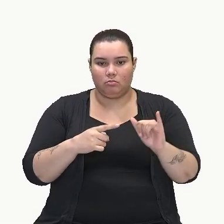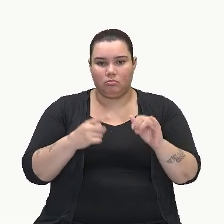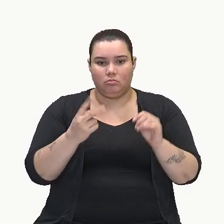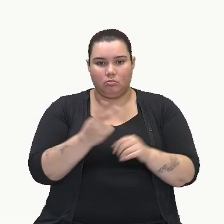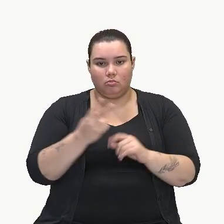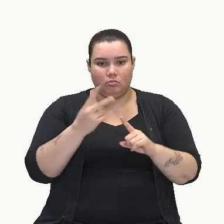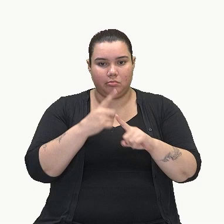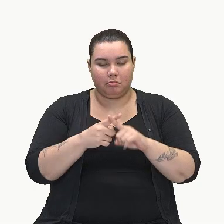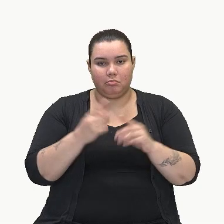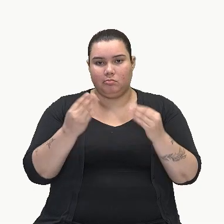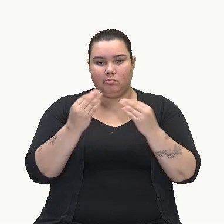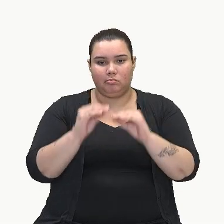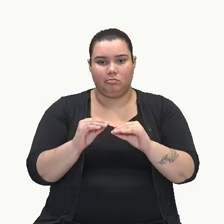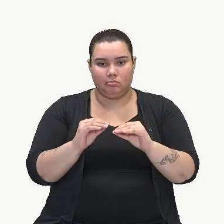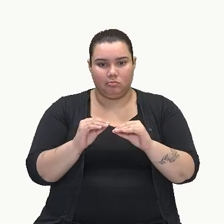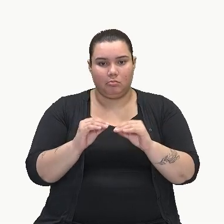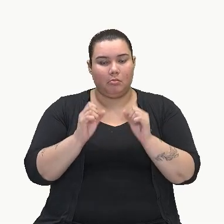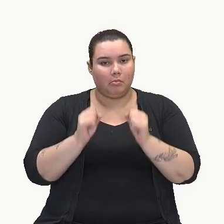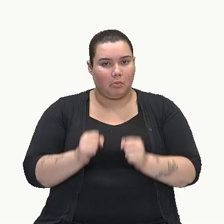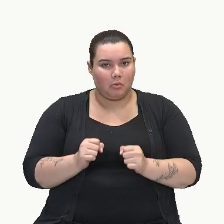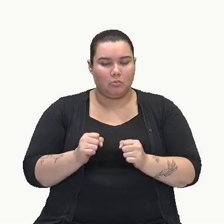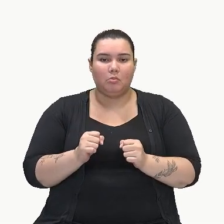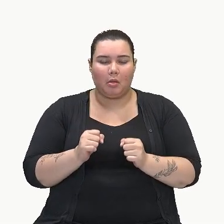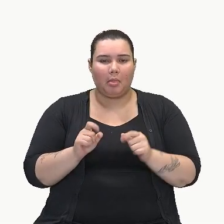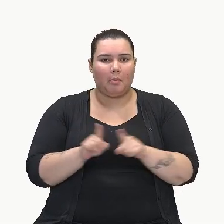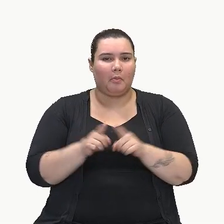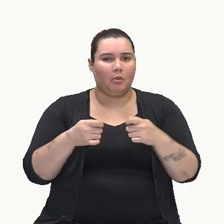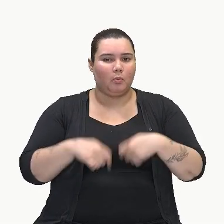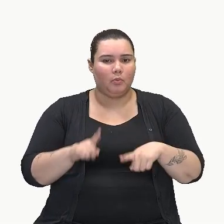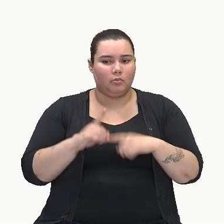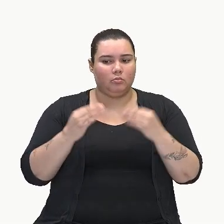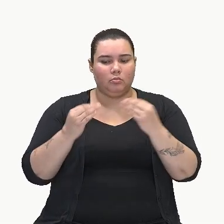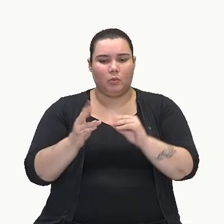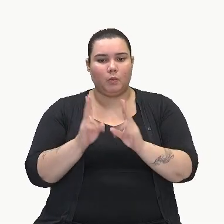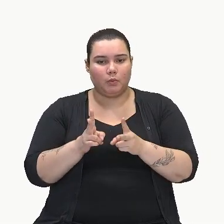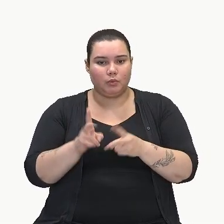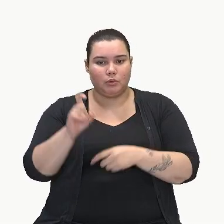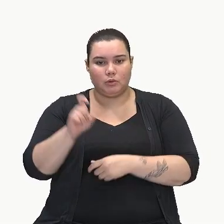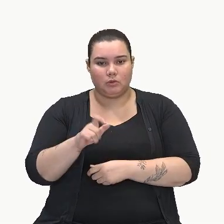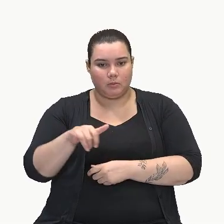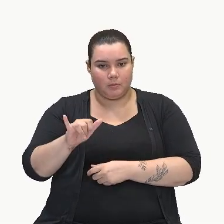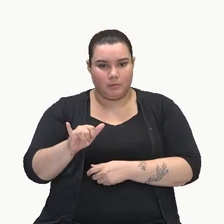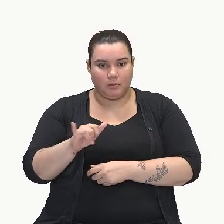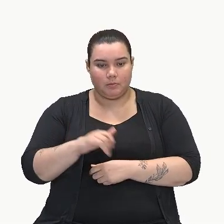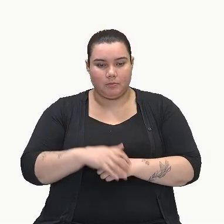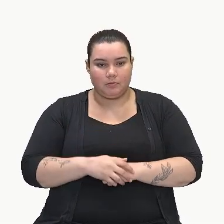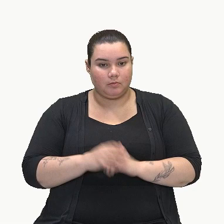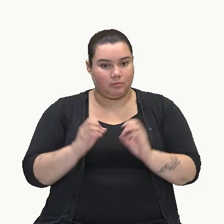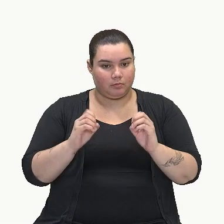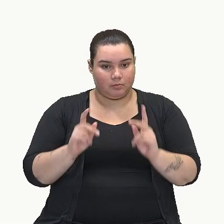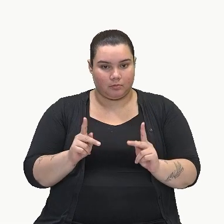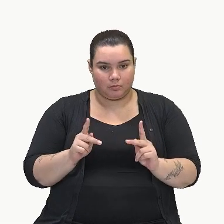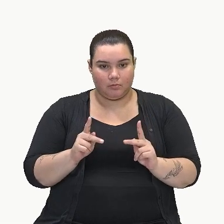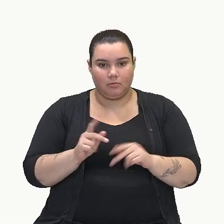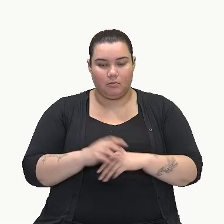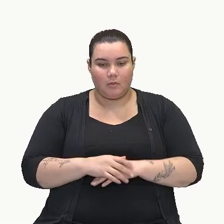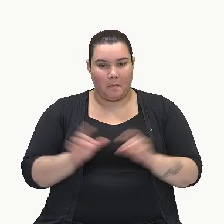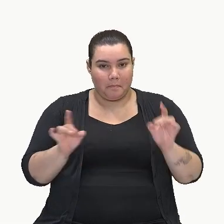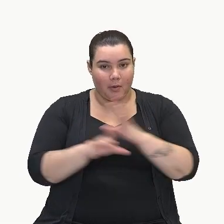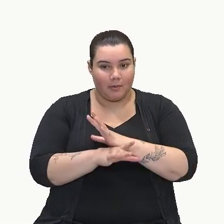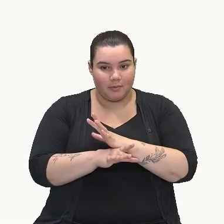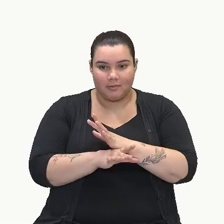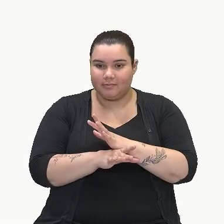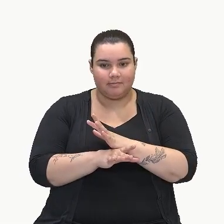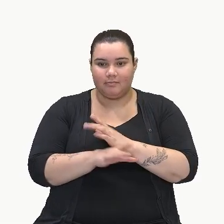multiplicação? Posso e não posso. Ela vai continuar aqui do ladinho, tá bom? Tá resolvida? Não, ela só está